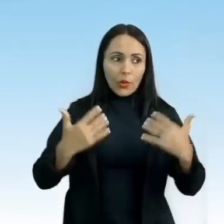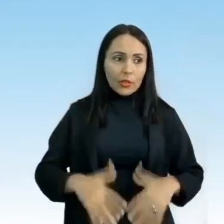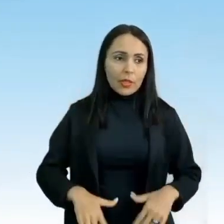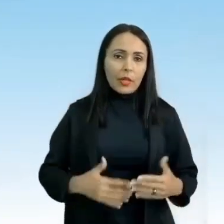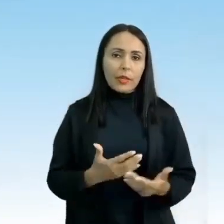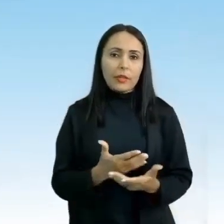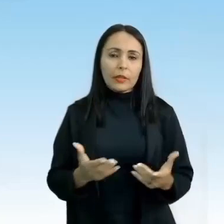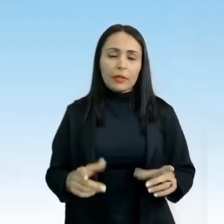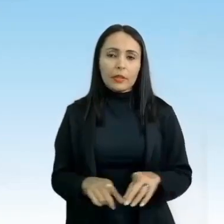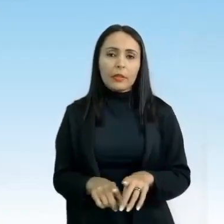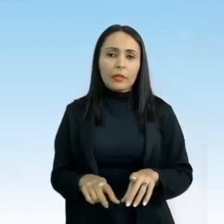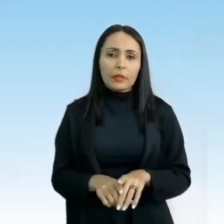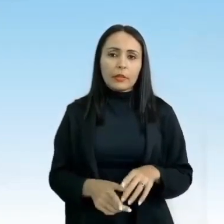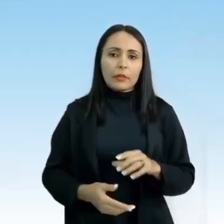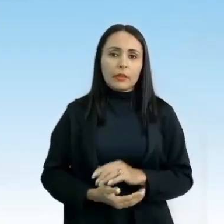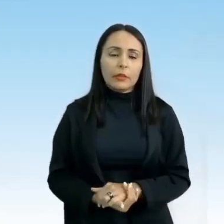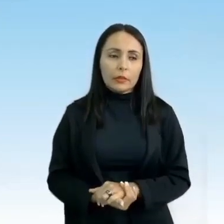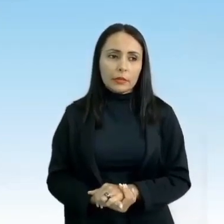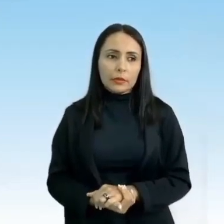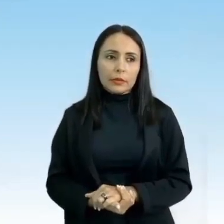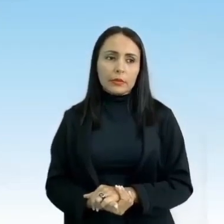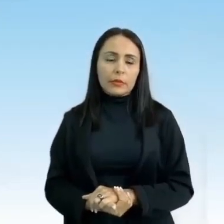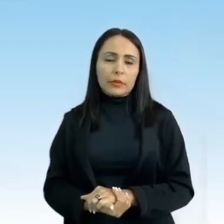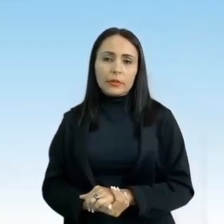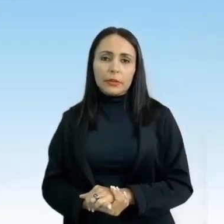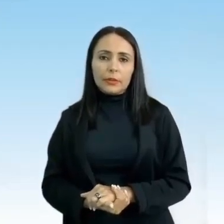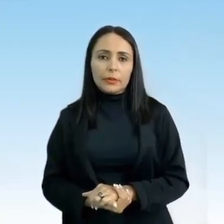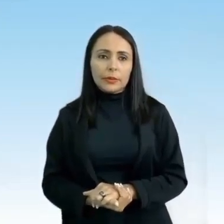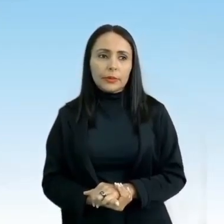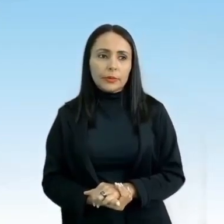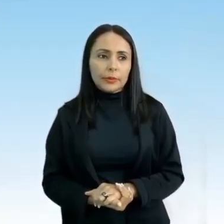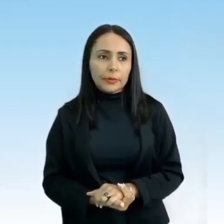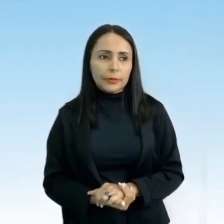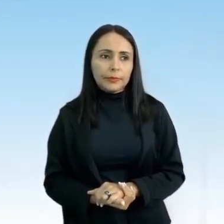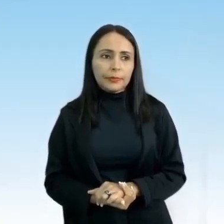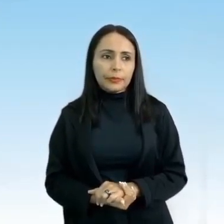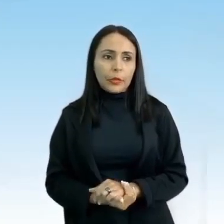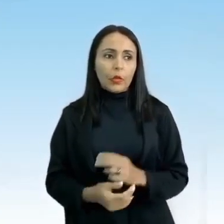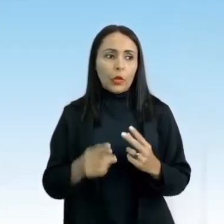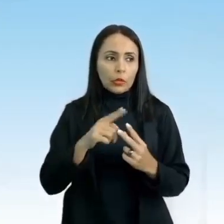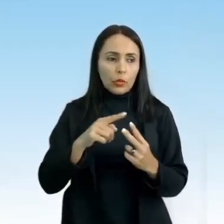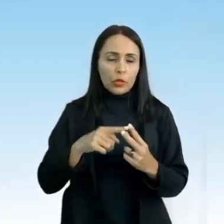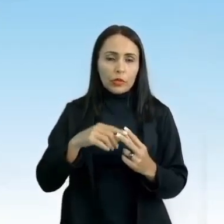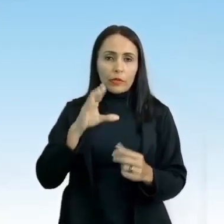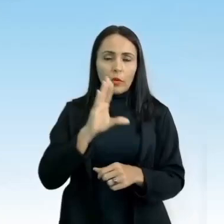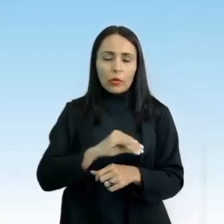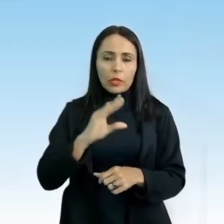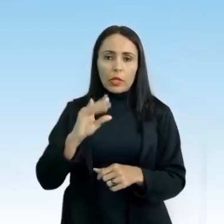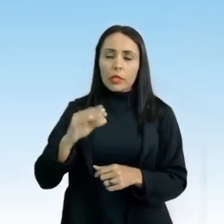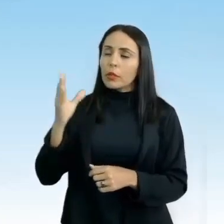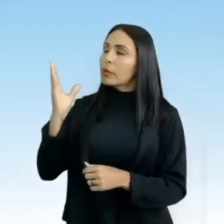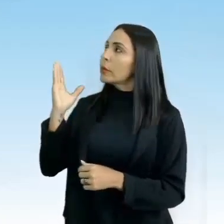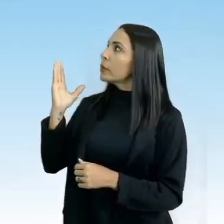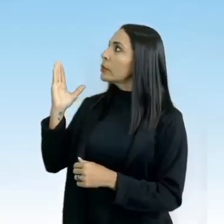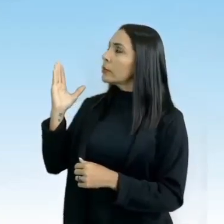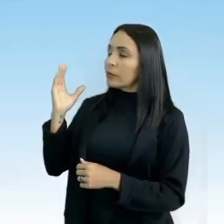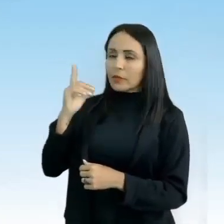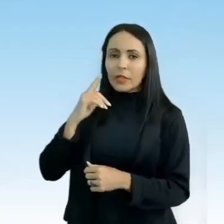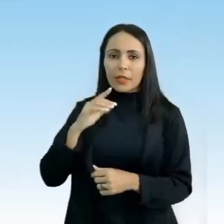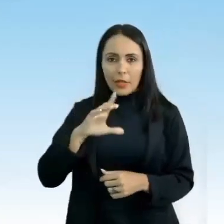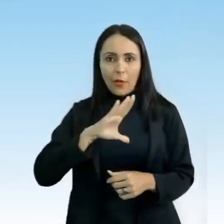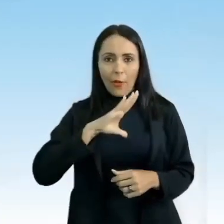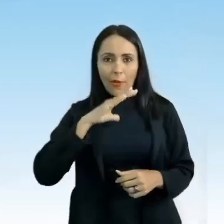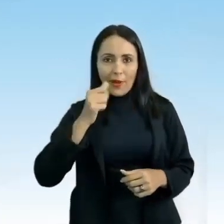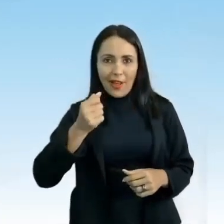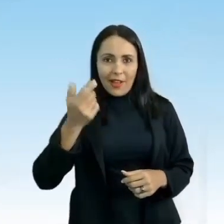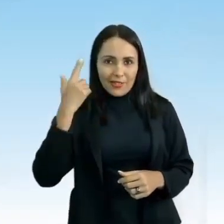fora de sério, fora do comum e que nos tira do cotidiano. Eu coloquei duas fotos aí, ó. Vocês teriam coragem mesmo